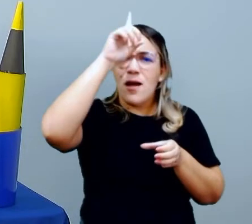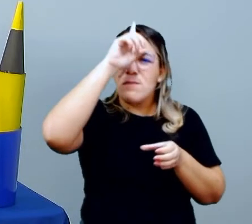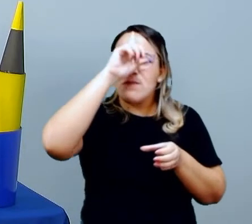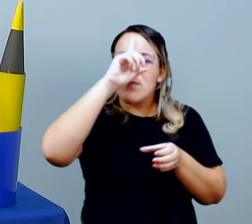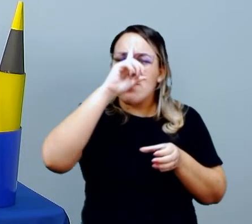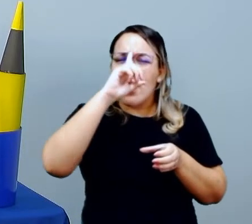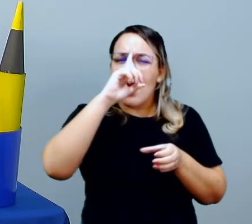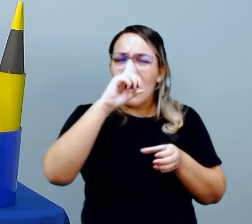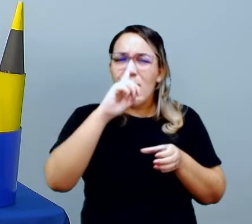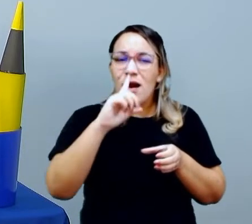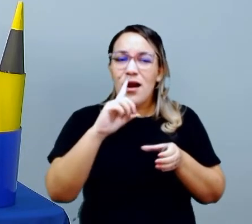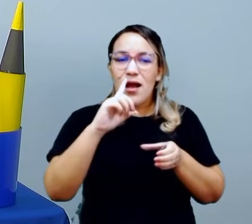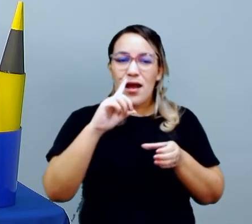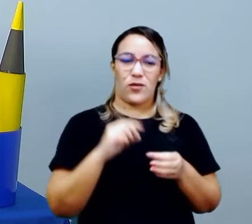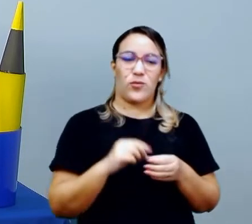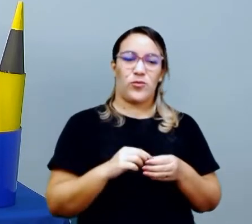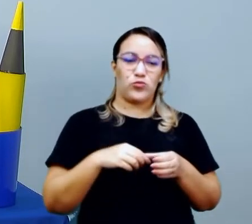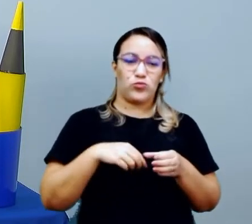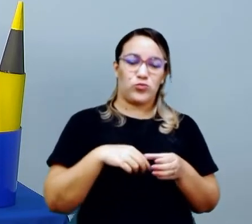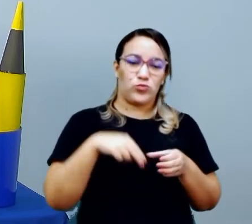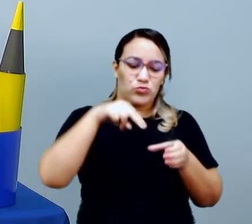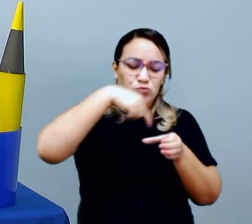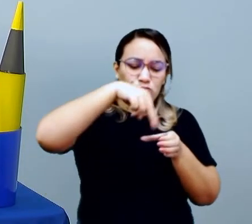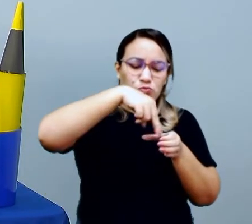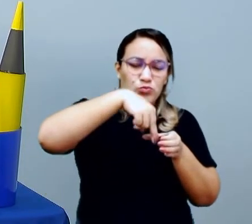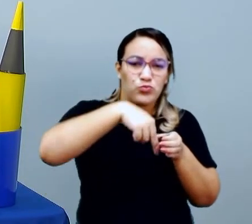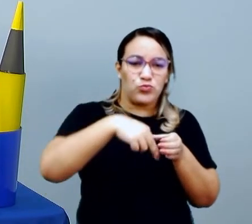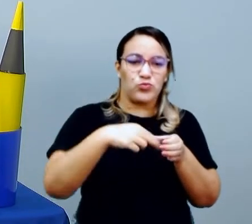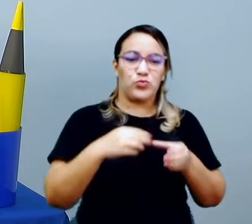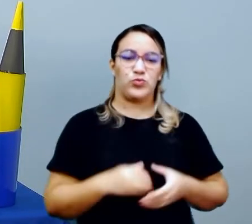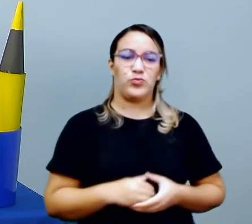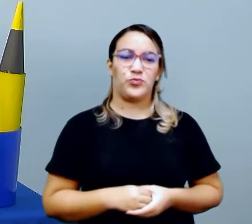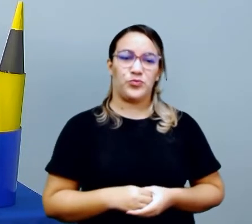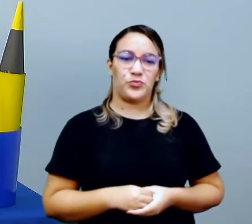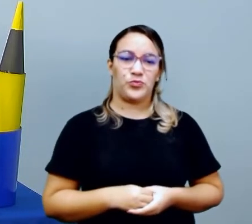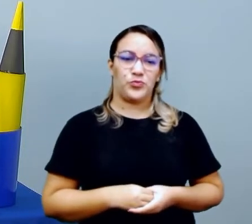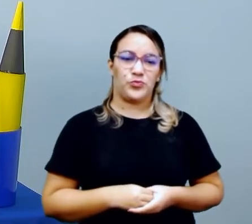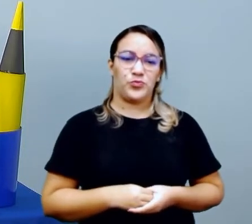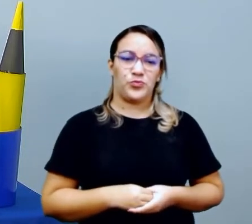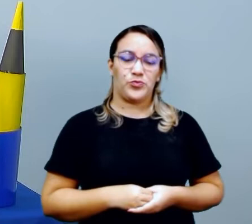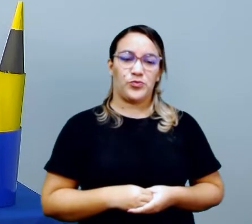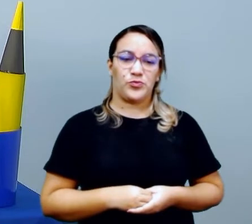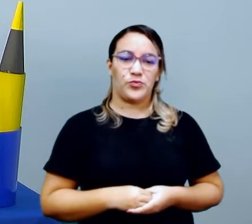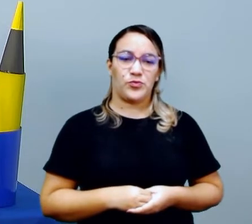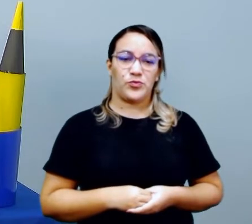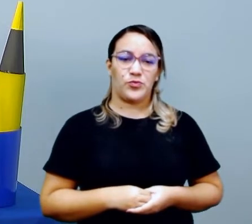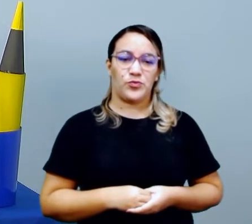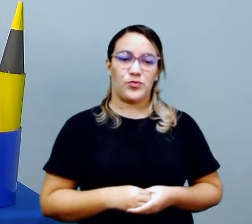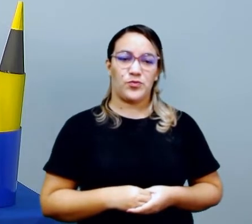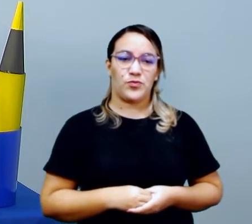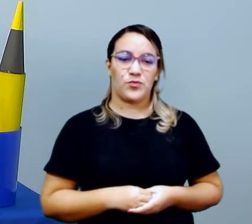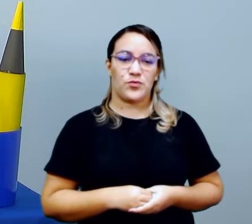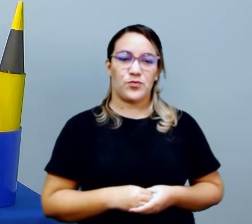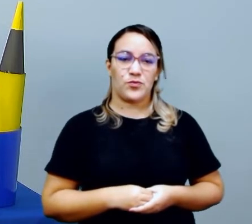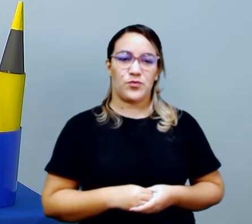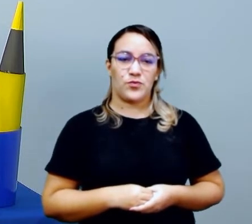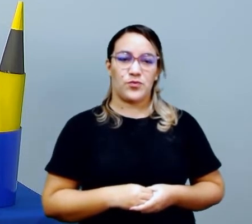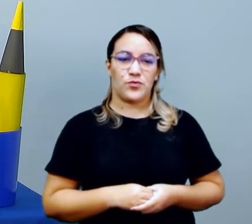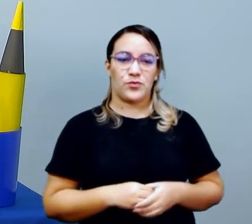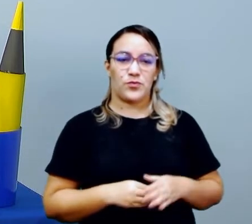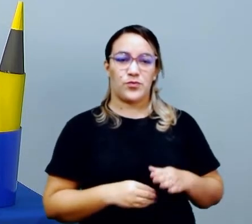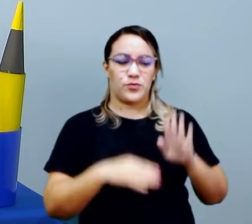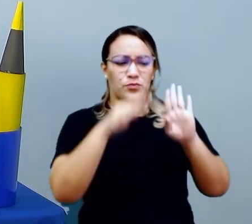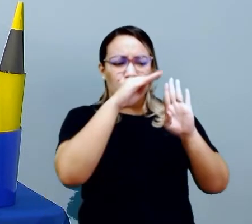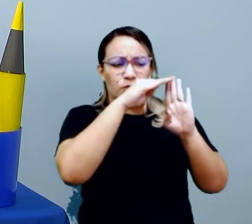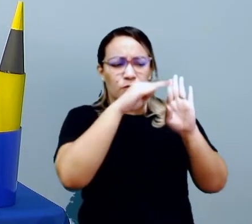Agora nós vamos pegar a tinta amarela e pintar o círculo do meio, tá? Tem que ser nessa